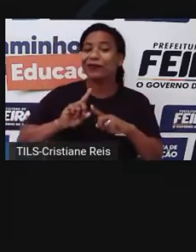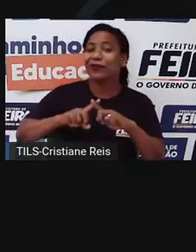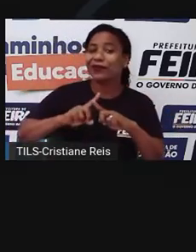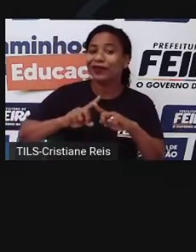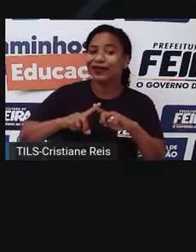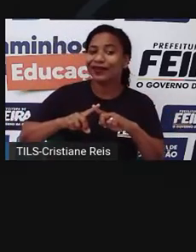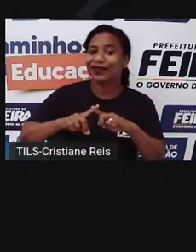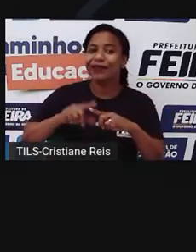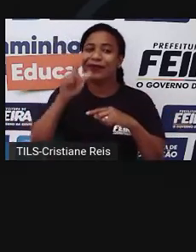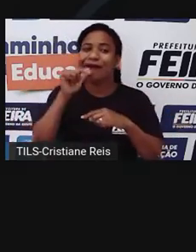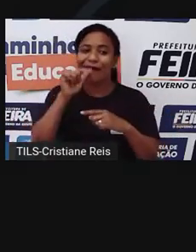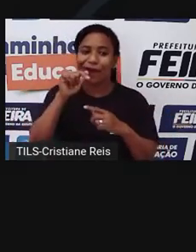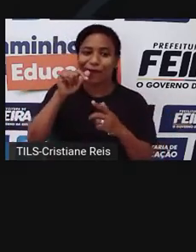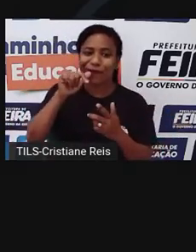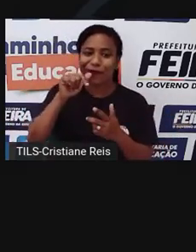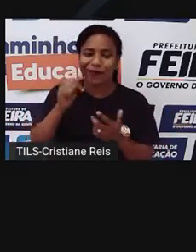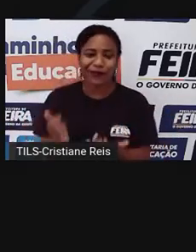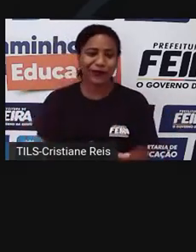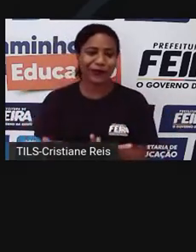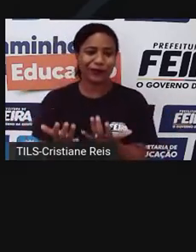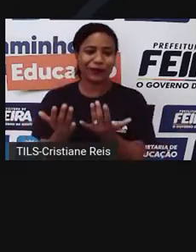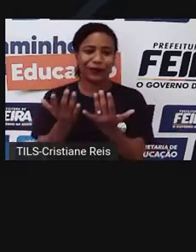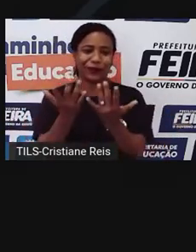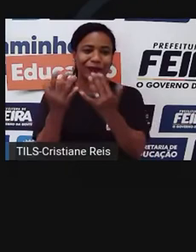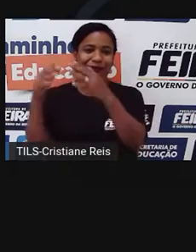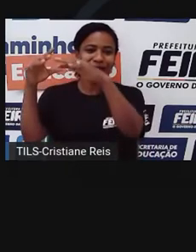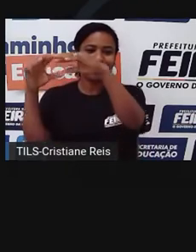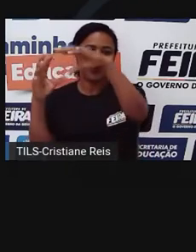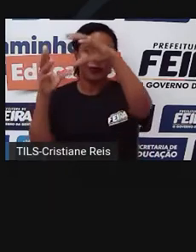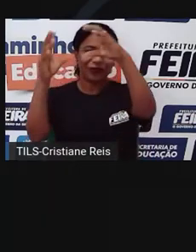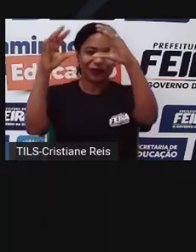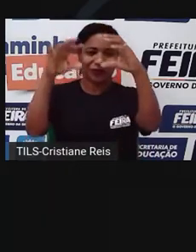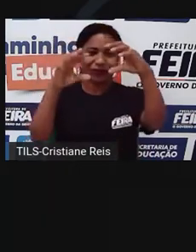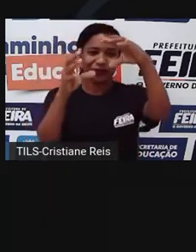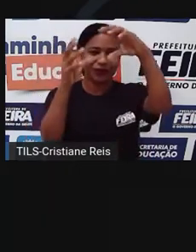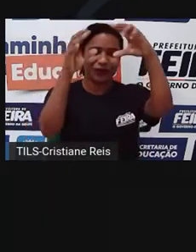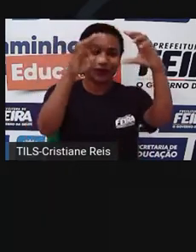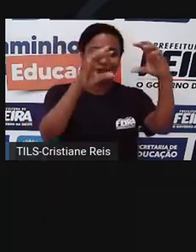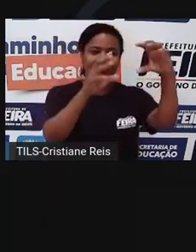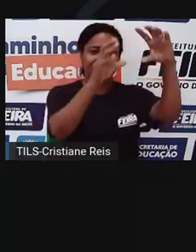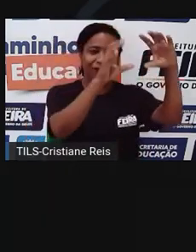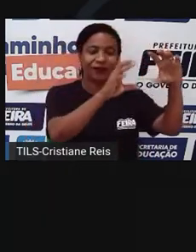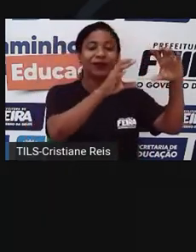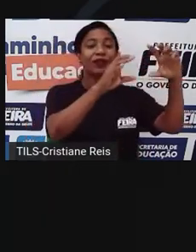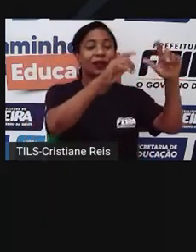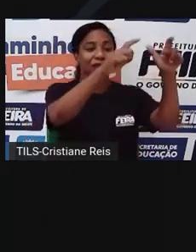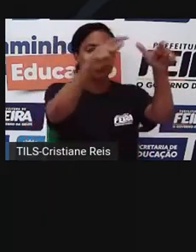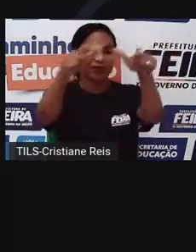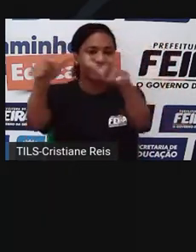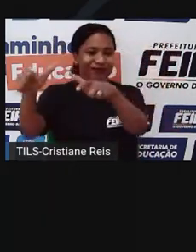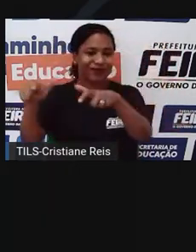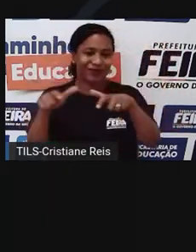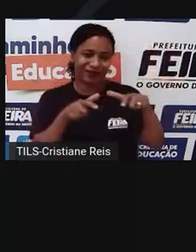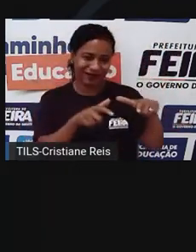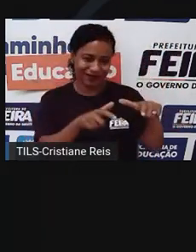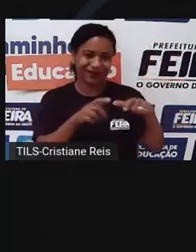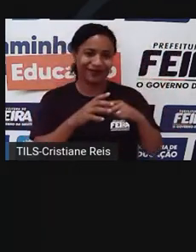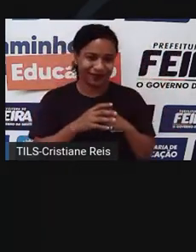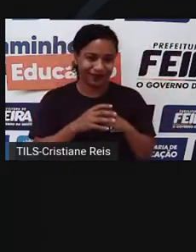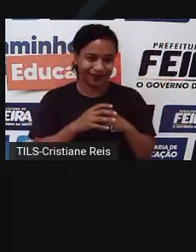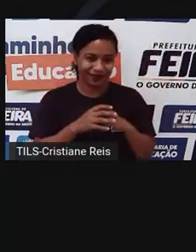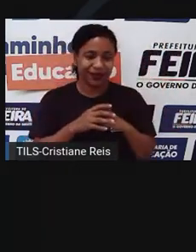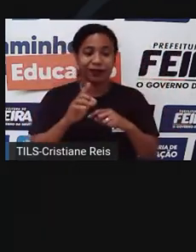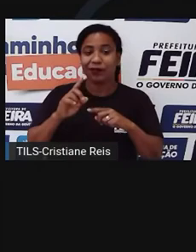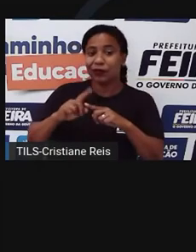transporte através dos rios aéreos de vapor que a Amazônia exporta para essa região e contraria a tendência normal dessa região de ser deserto. Você tem lá essa